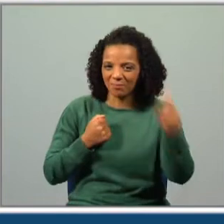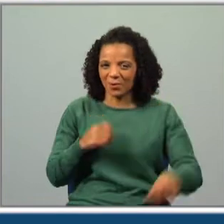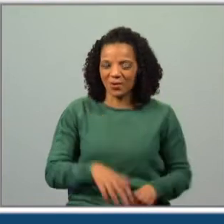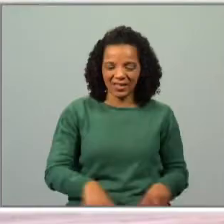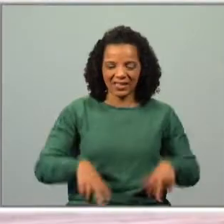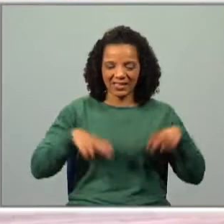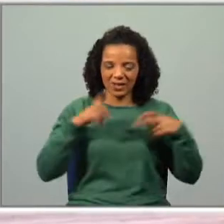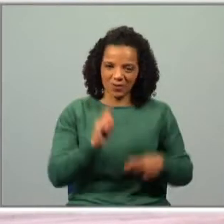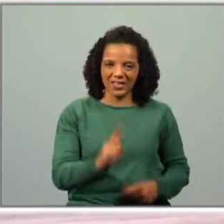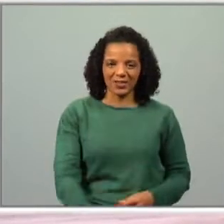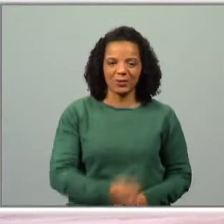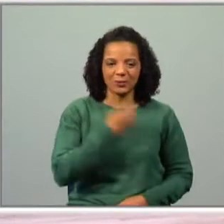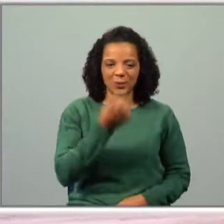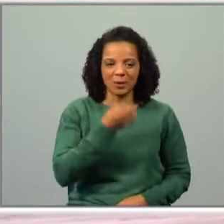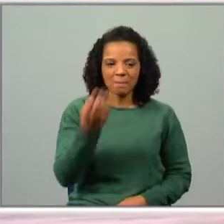rico. Muito bem.